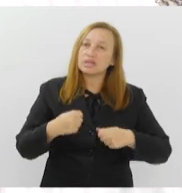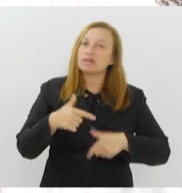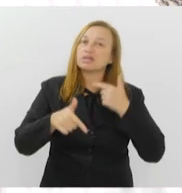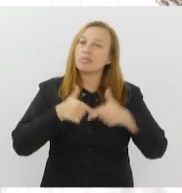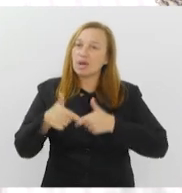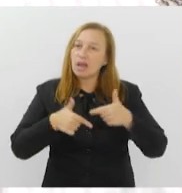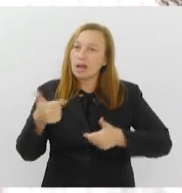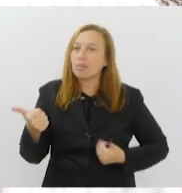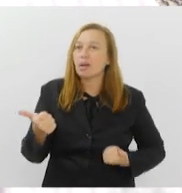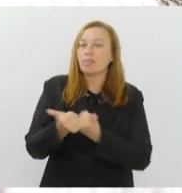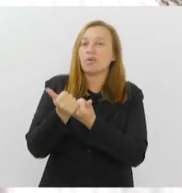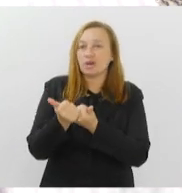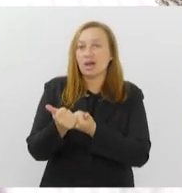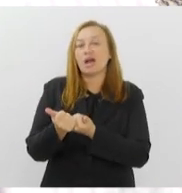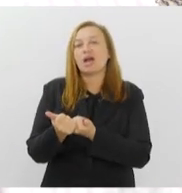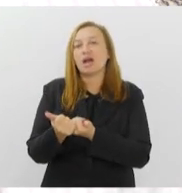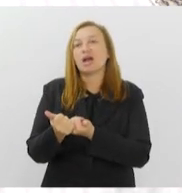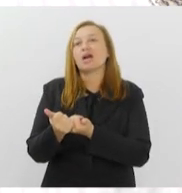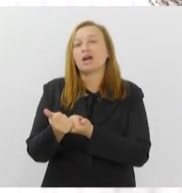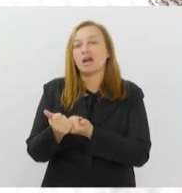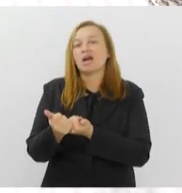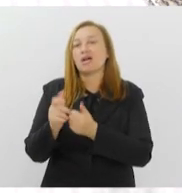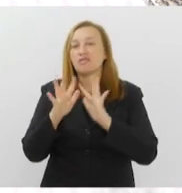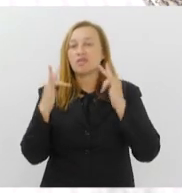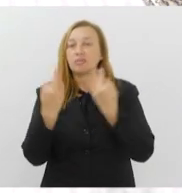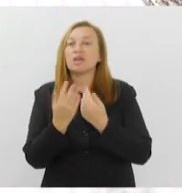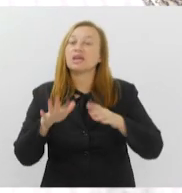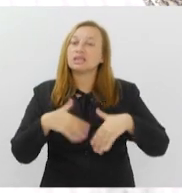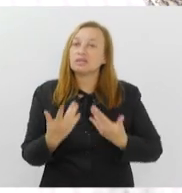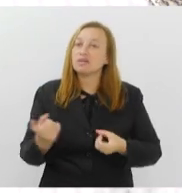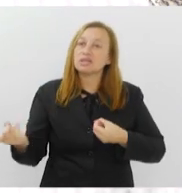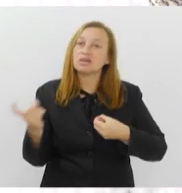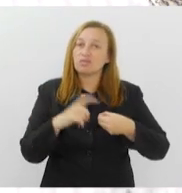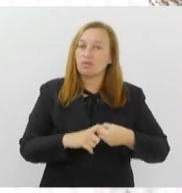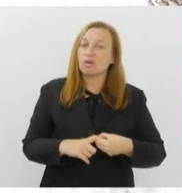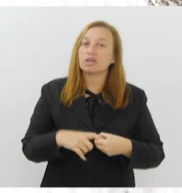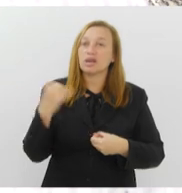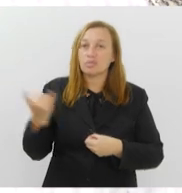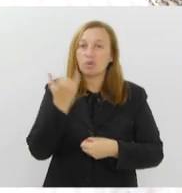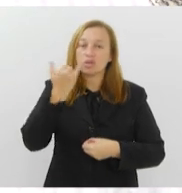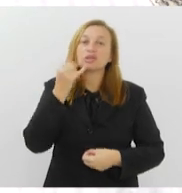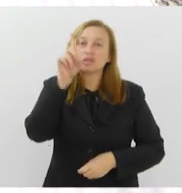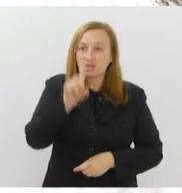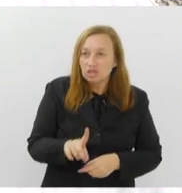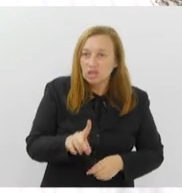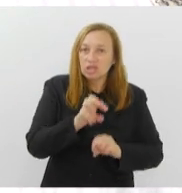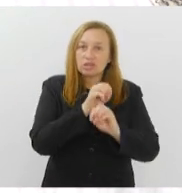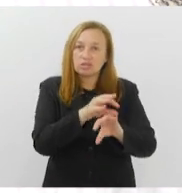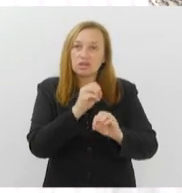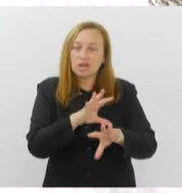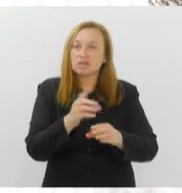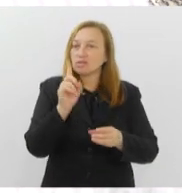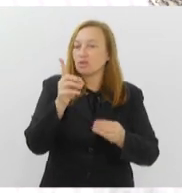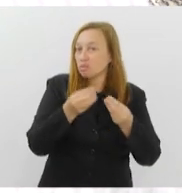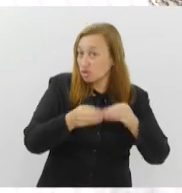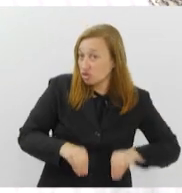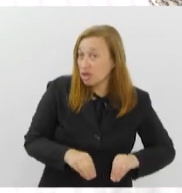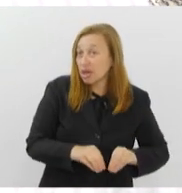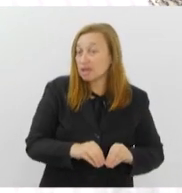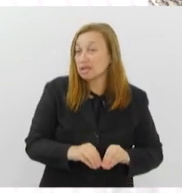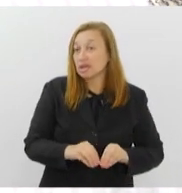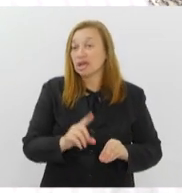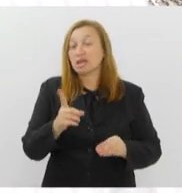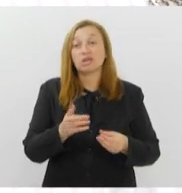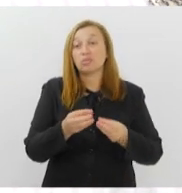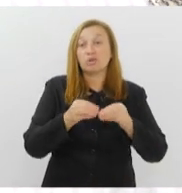para apoiar a geração de renda familiar. Então, essa retomada é muito essencial para que o direito à educação não fique prejudicado, e que isso